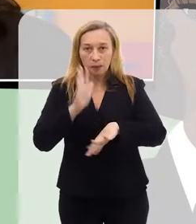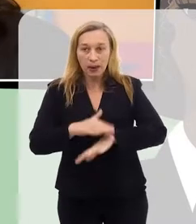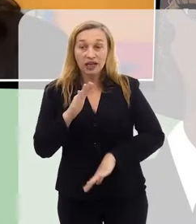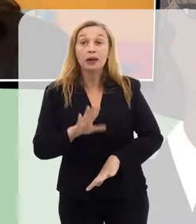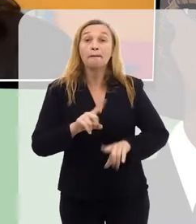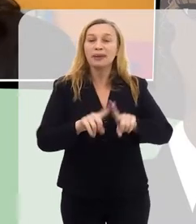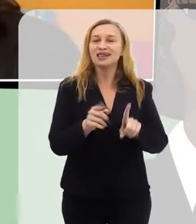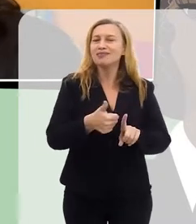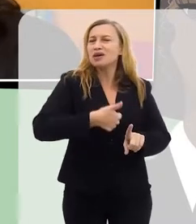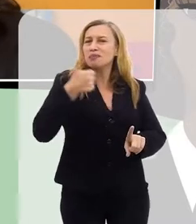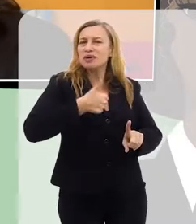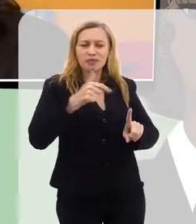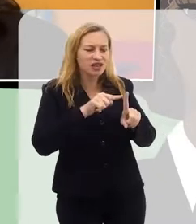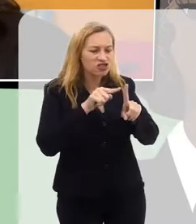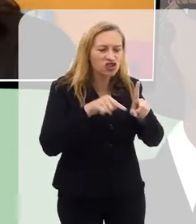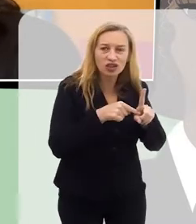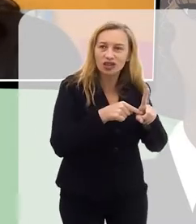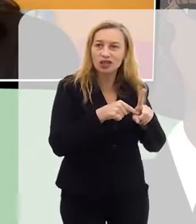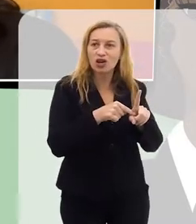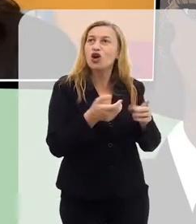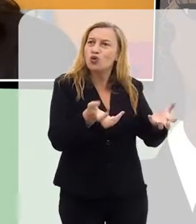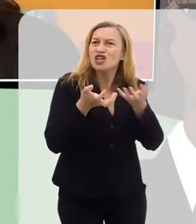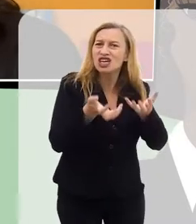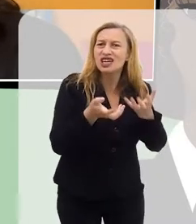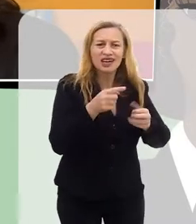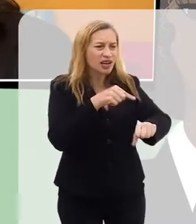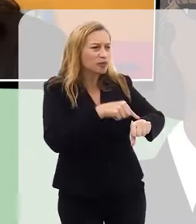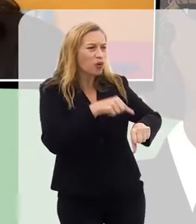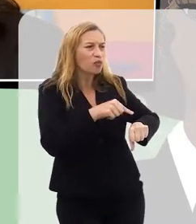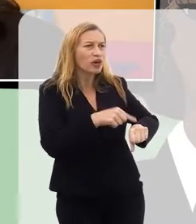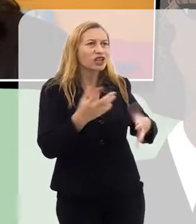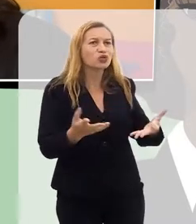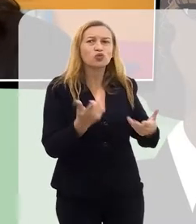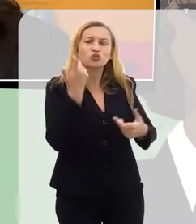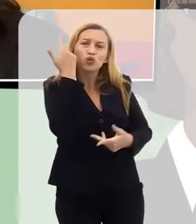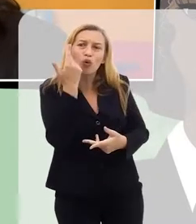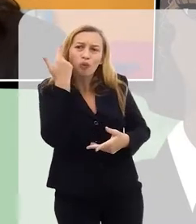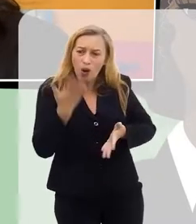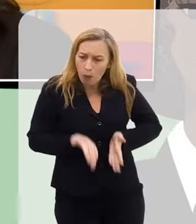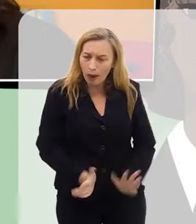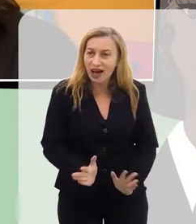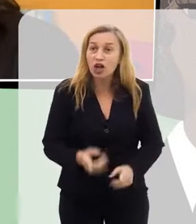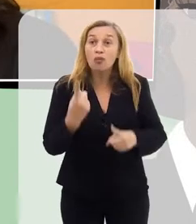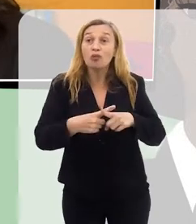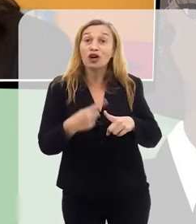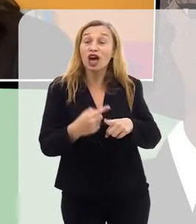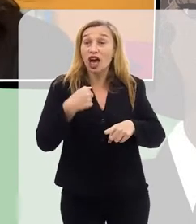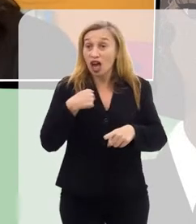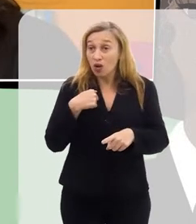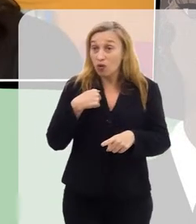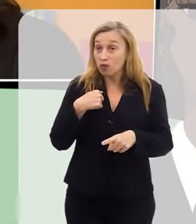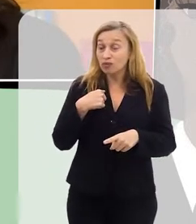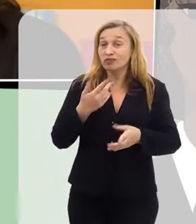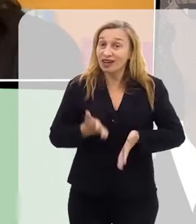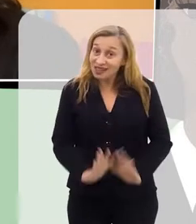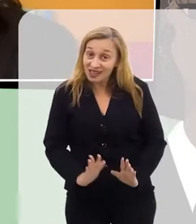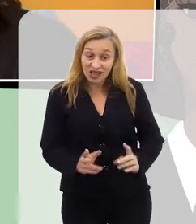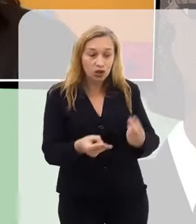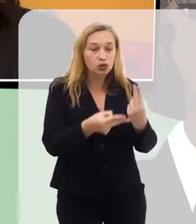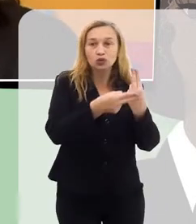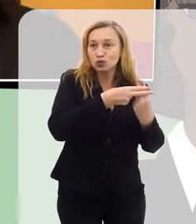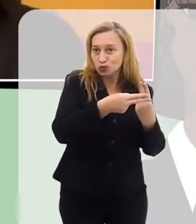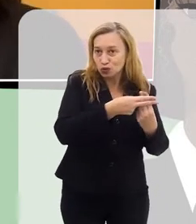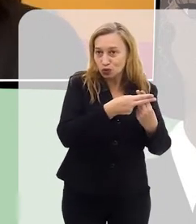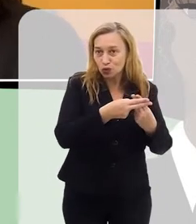eu sabia que o que eu queria para aquele momento era um parto normal. Afinal, eu havia nascido no SUS de um